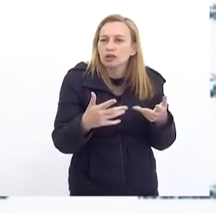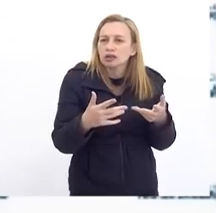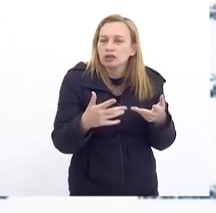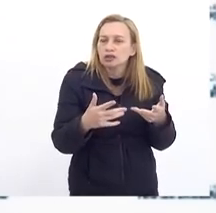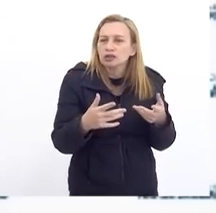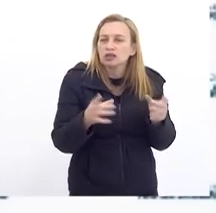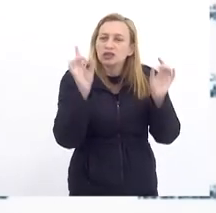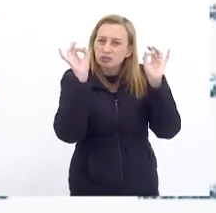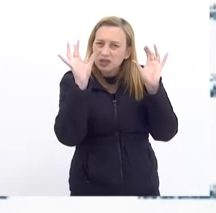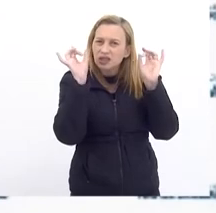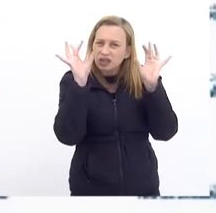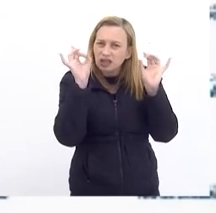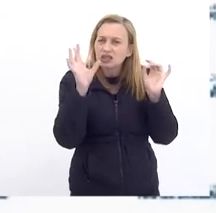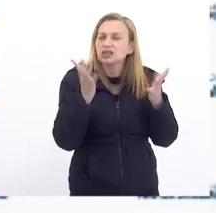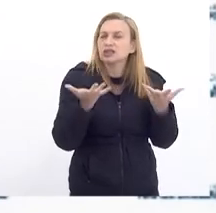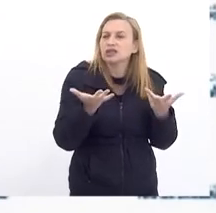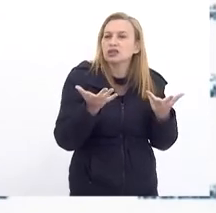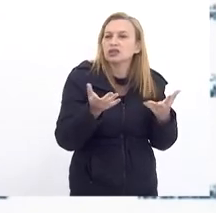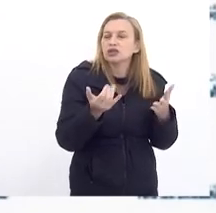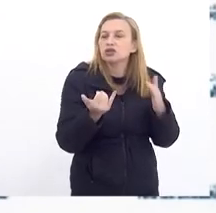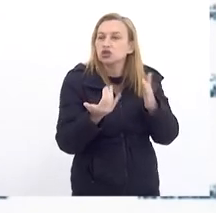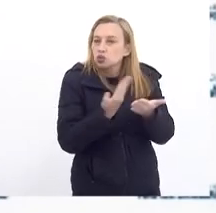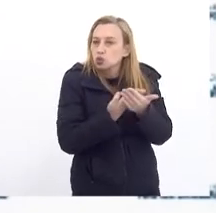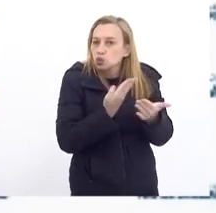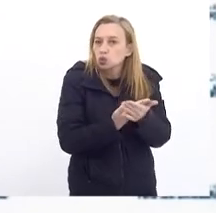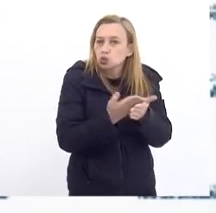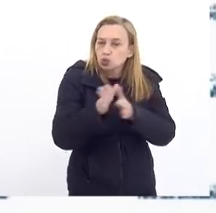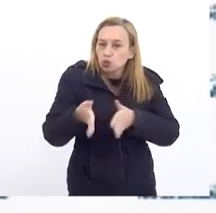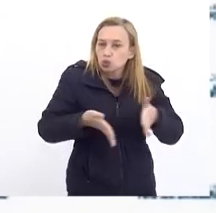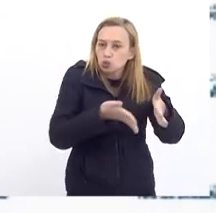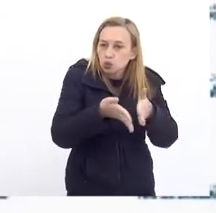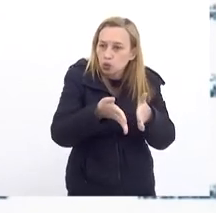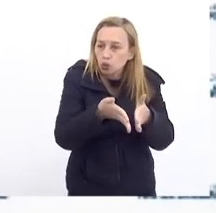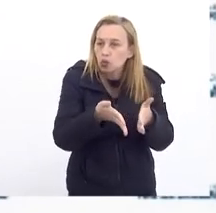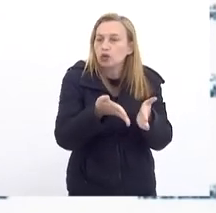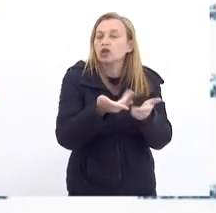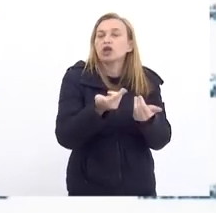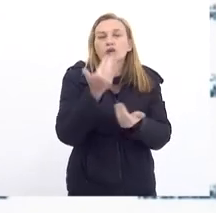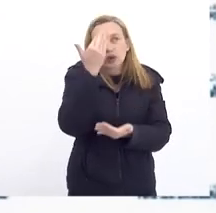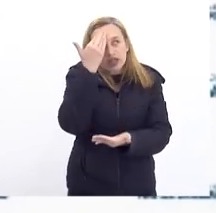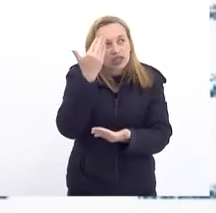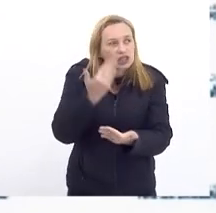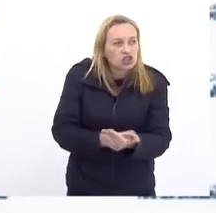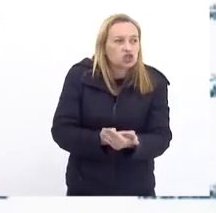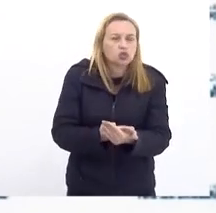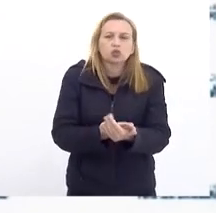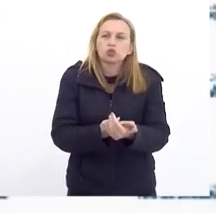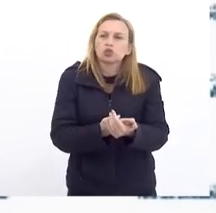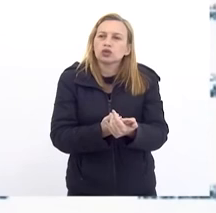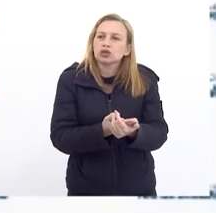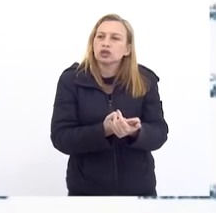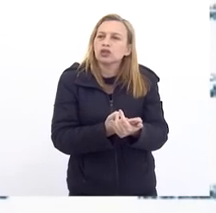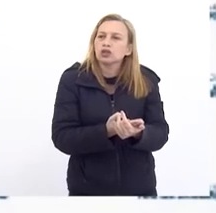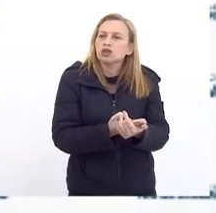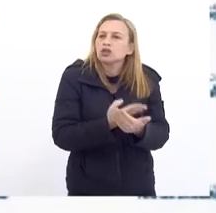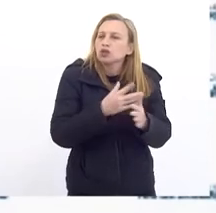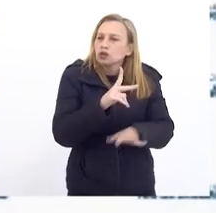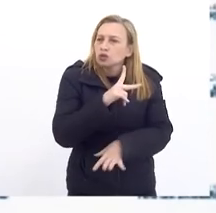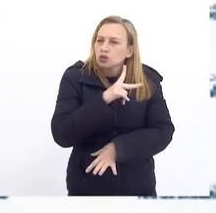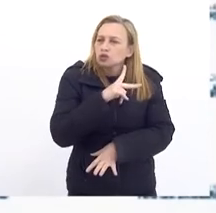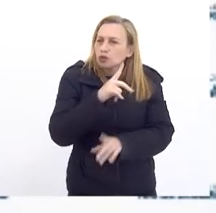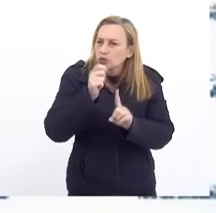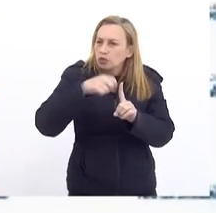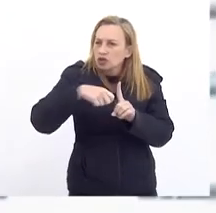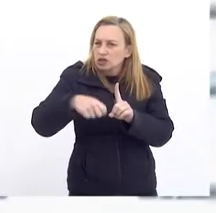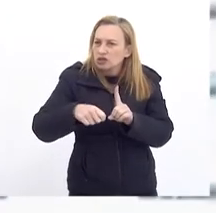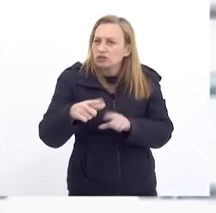Especialistas Que fizeram Estudos Nessa direção Eu acredito Que aí Nos próximos meses A